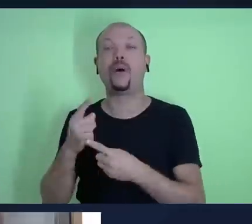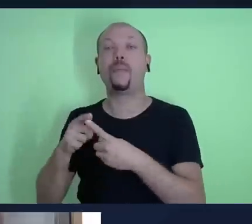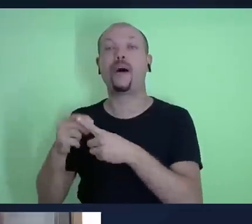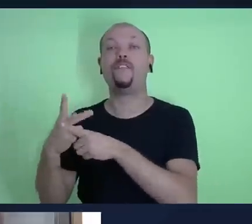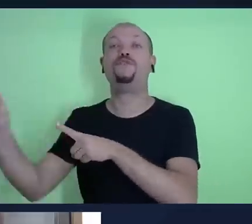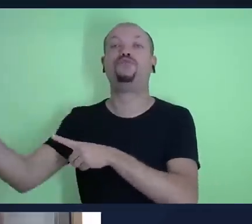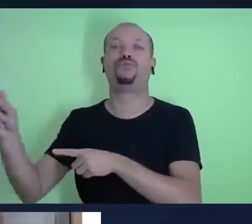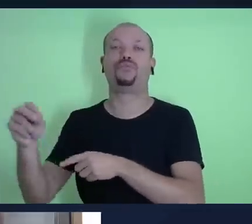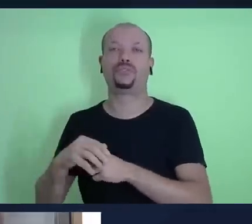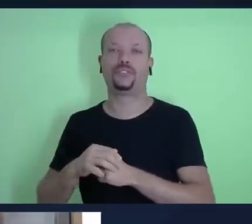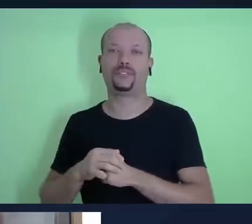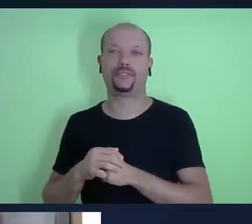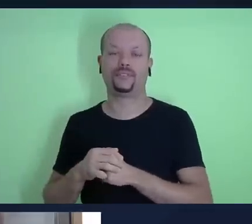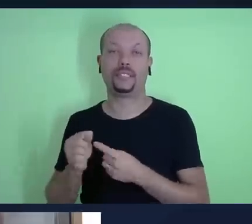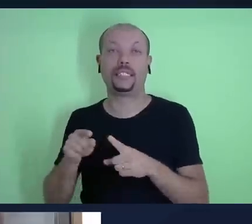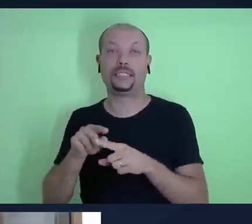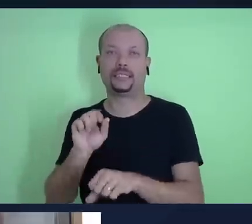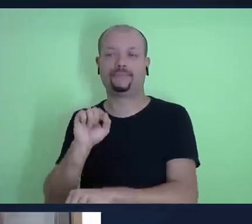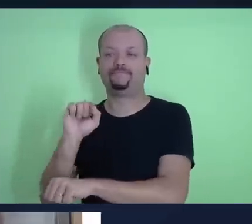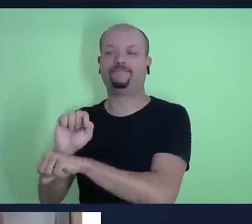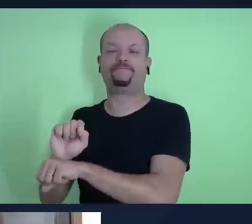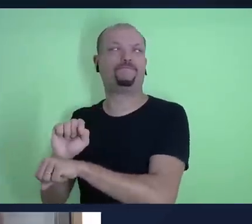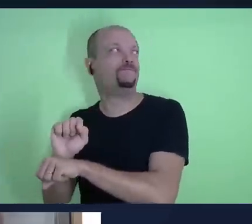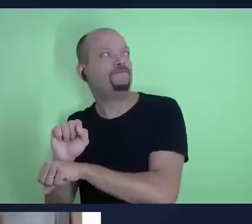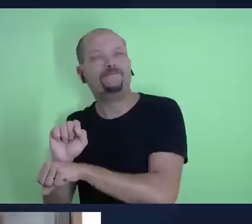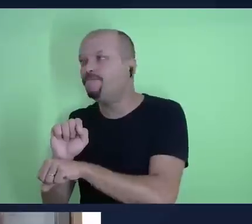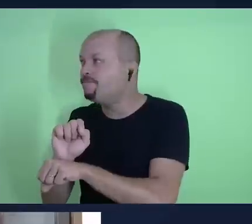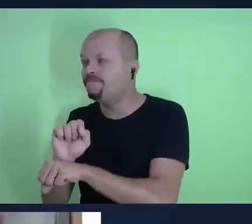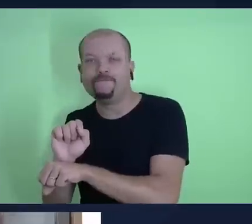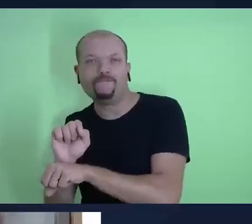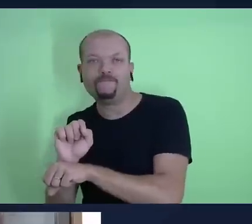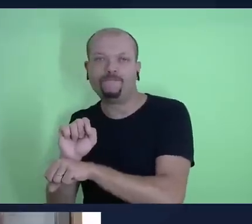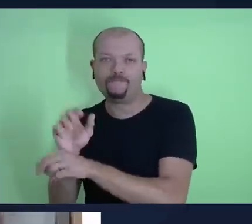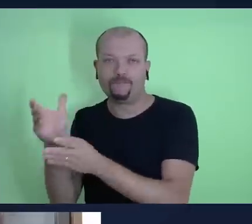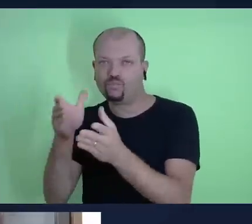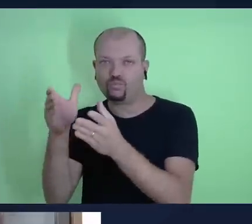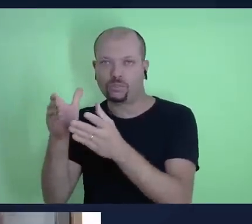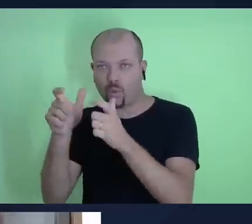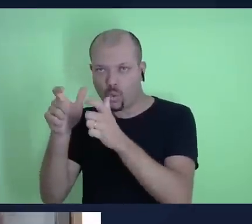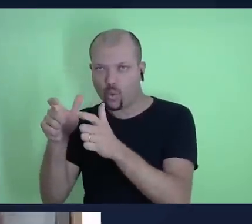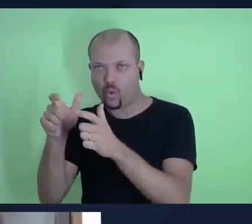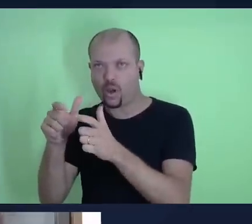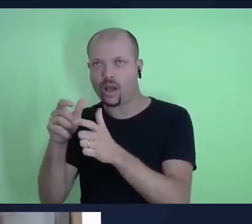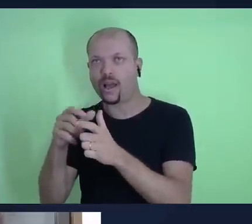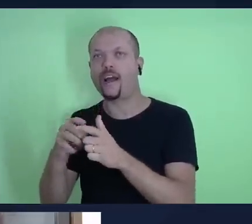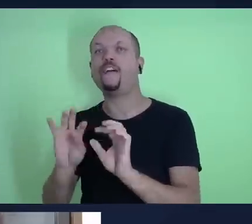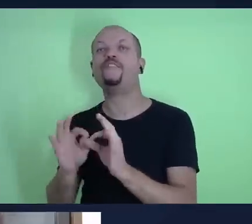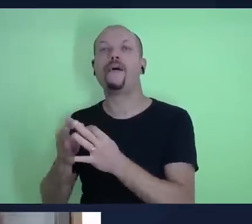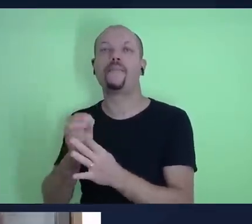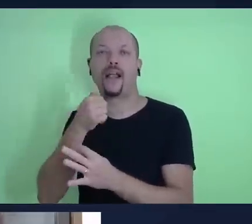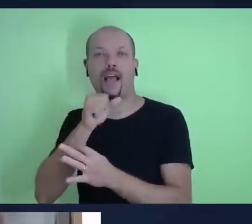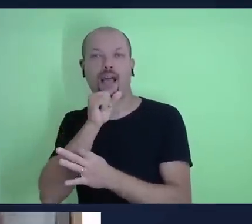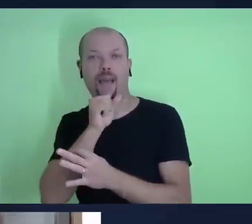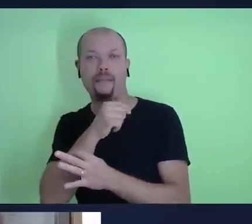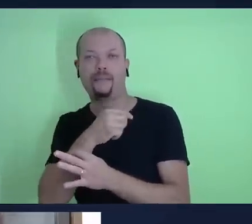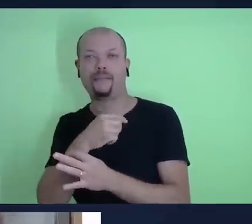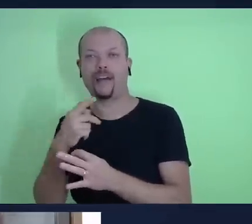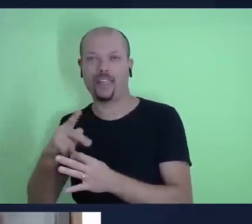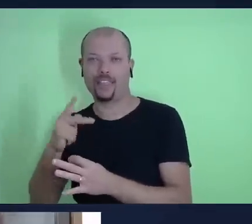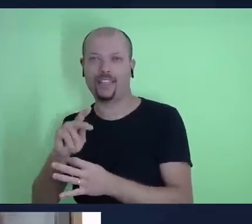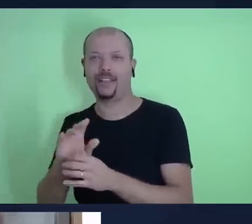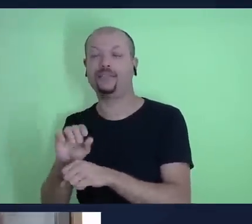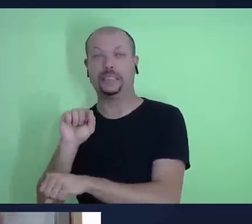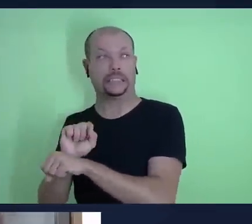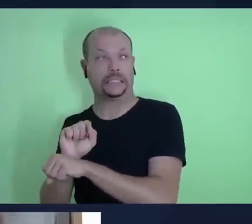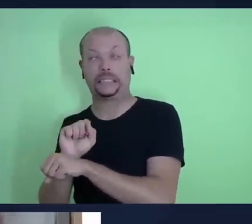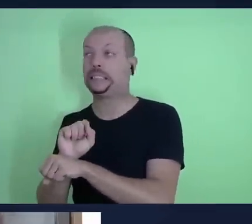E ele para no meio do caminho, a caminho da terra onde viviam os parentes da mãe dele, ele para no meio do